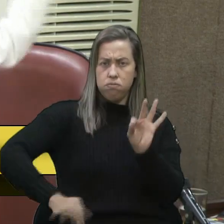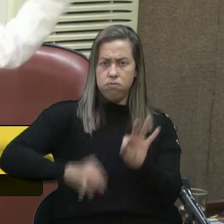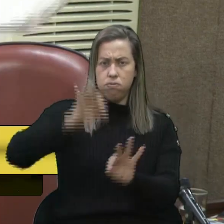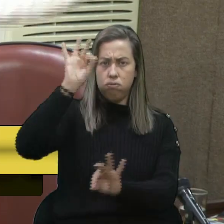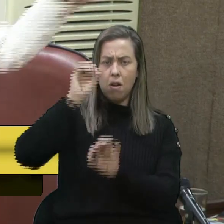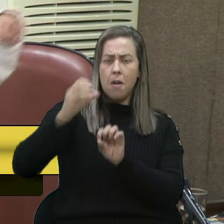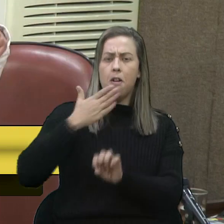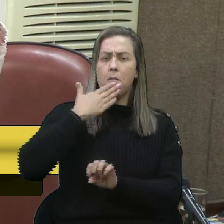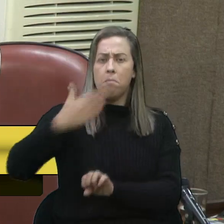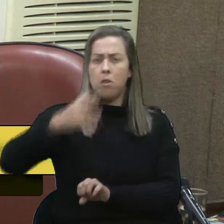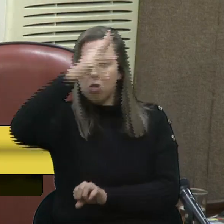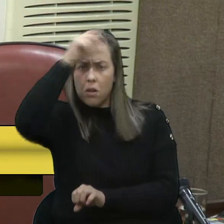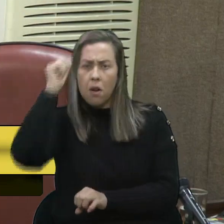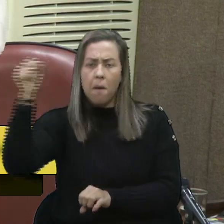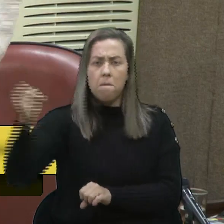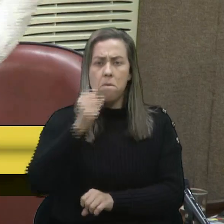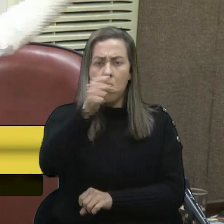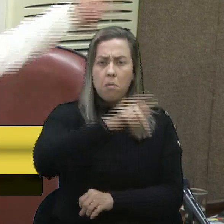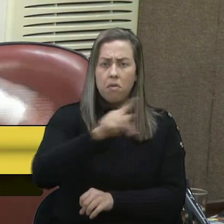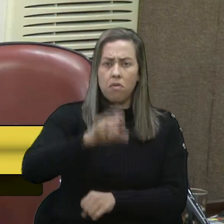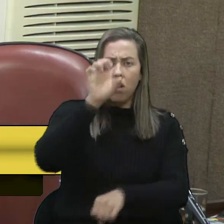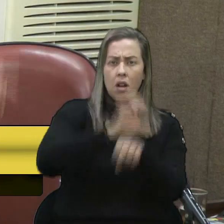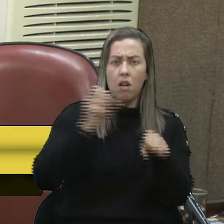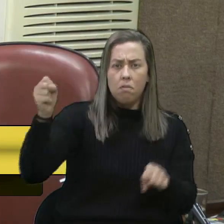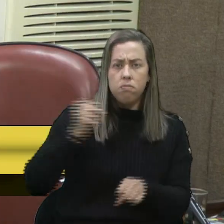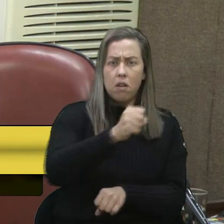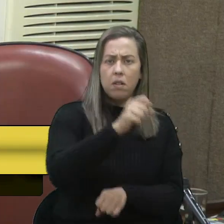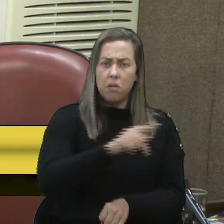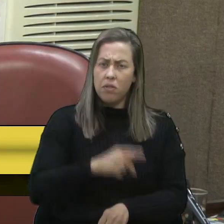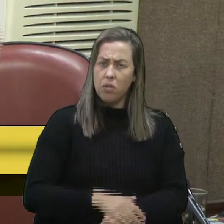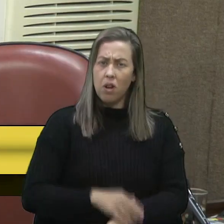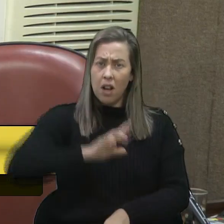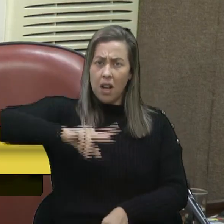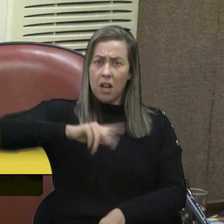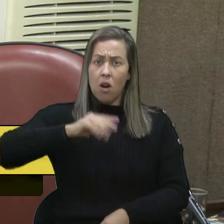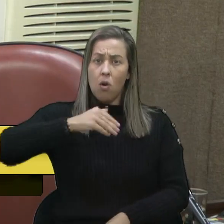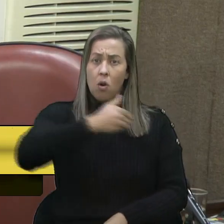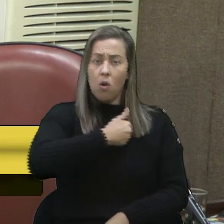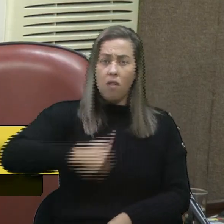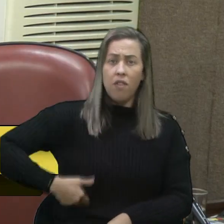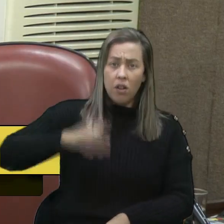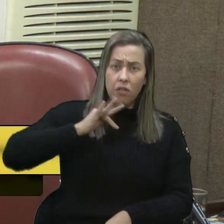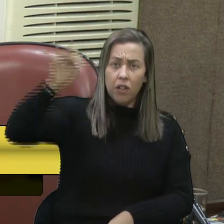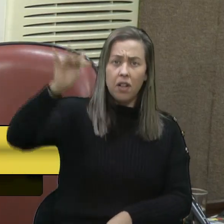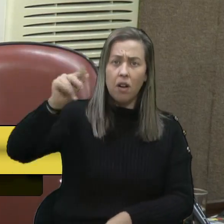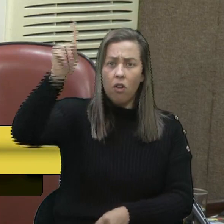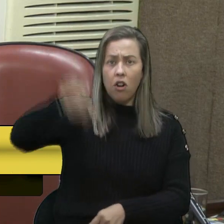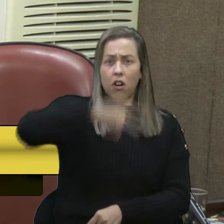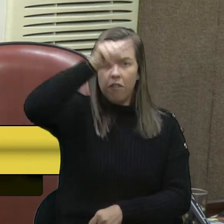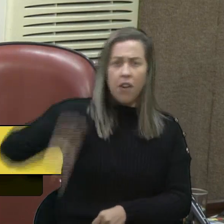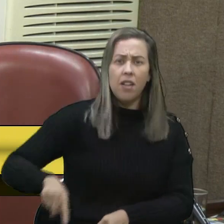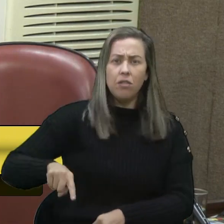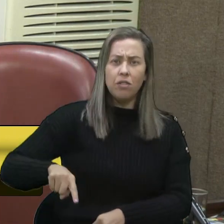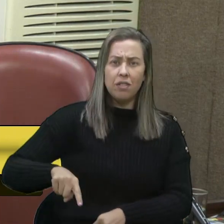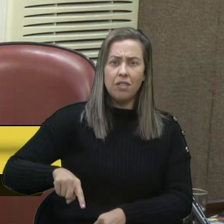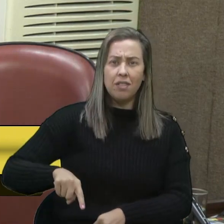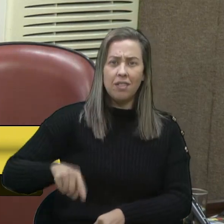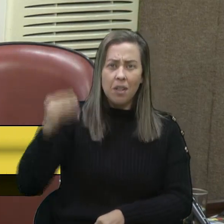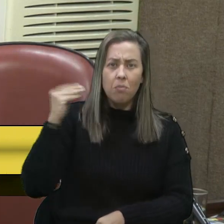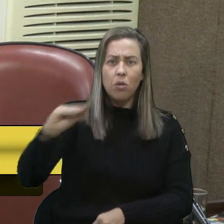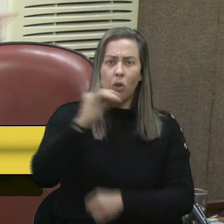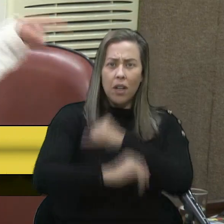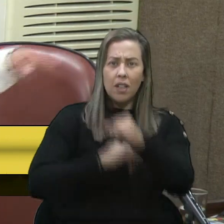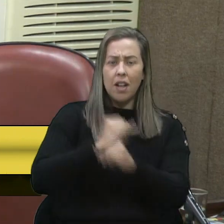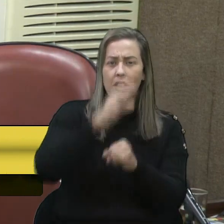cobrar do município, bode professor, cobrar do Estado, que bode professor, e não cobrar do governo federal o veto que ele botou sobre a internet